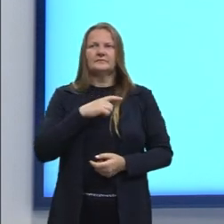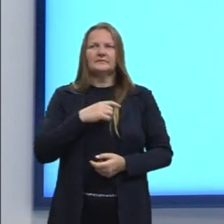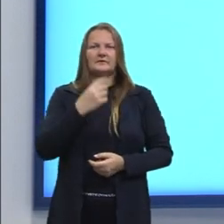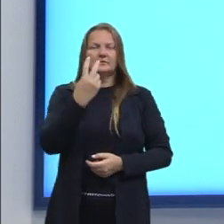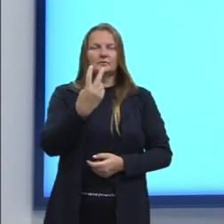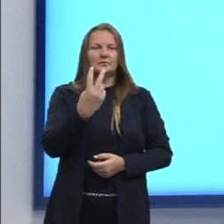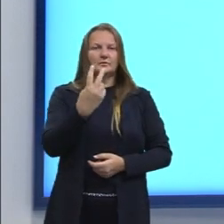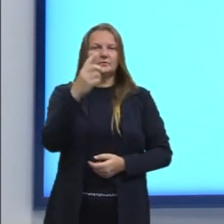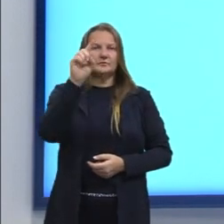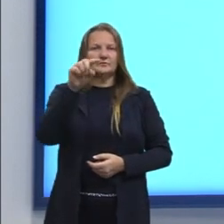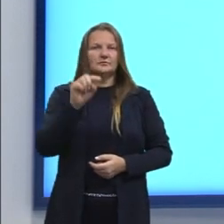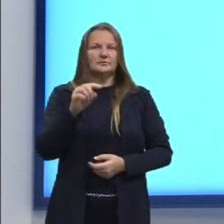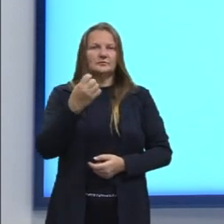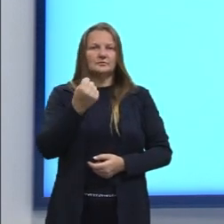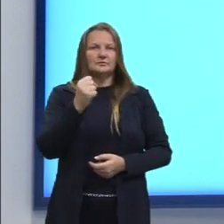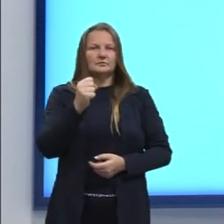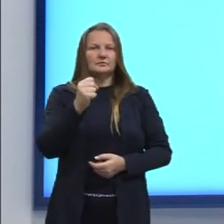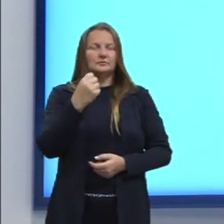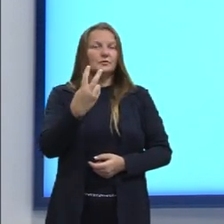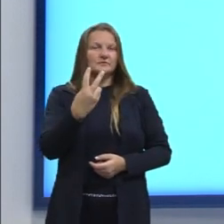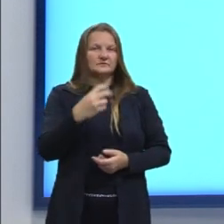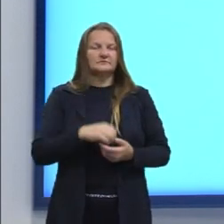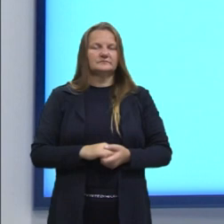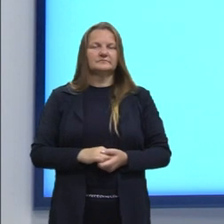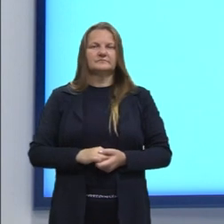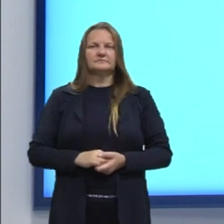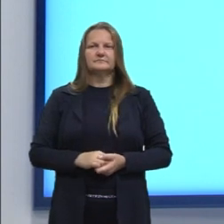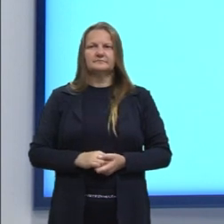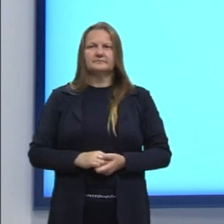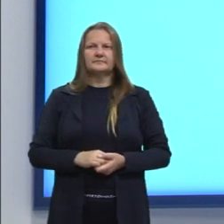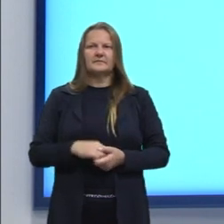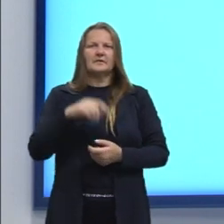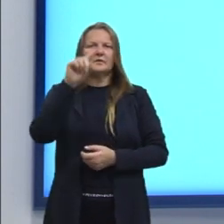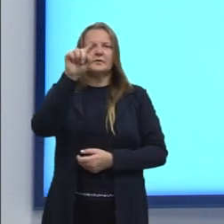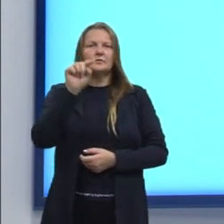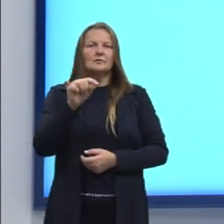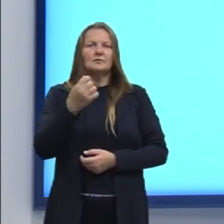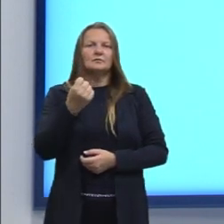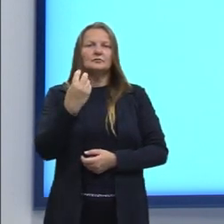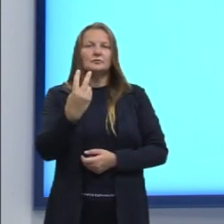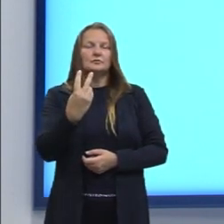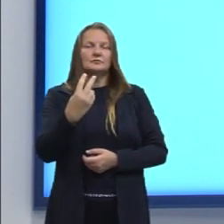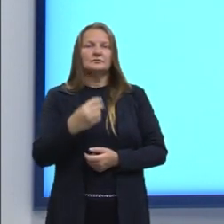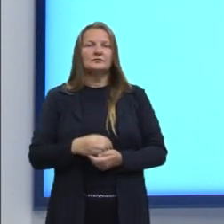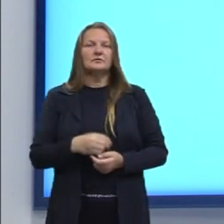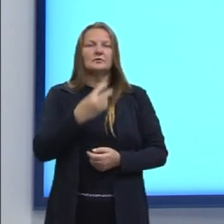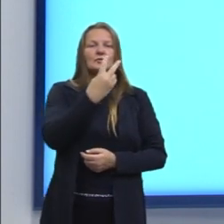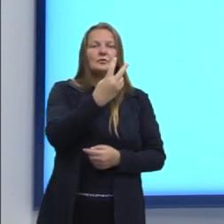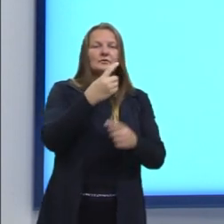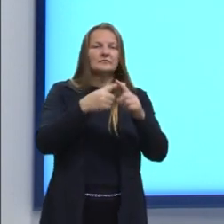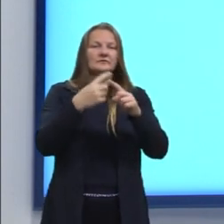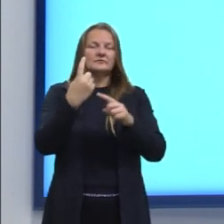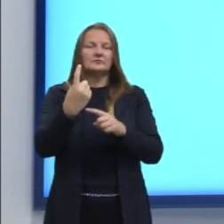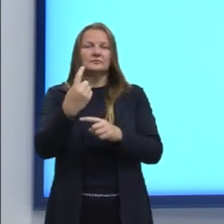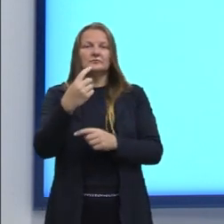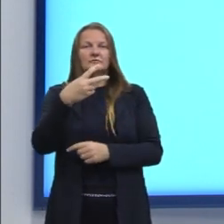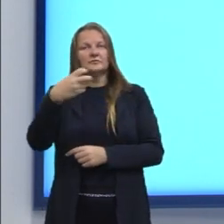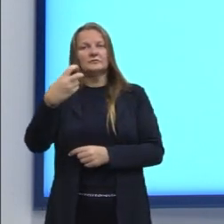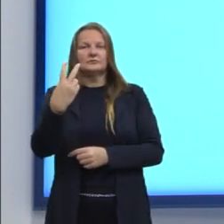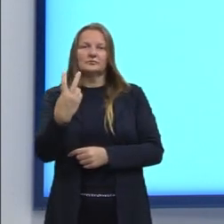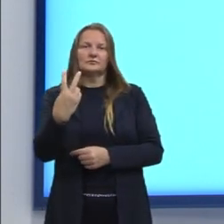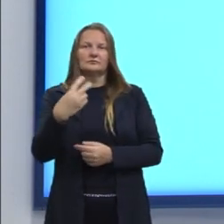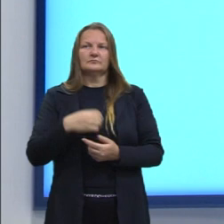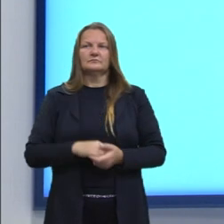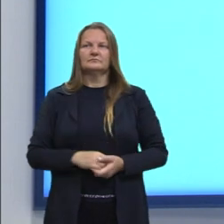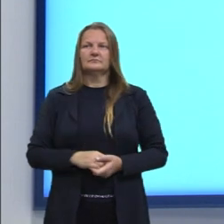2 lá no numerador, e nós sabemos que o fatorial de 2 é 2 vezes 1. Reescrevi, então,